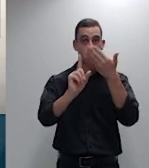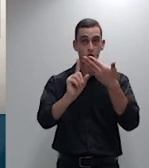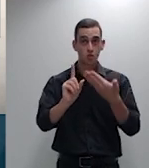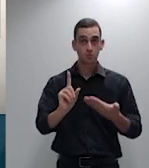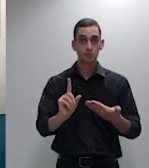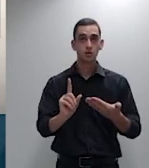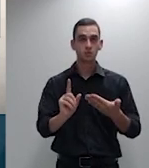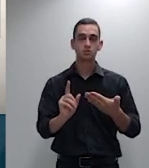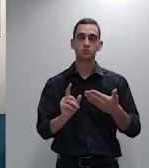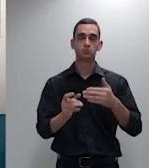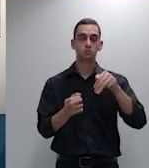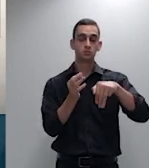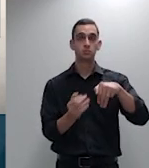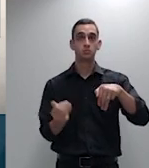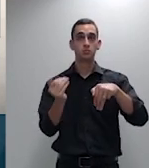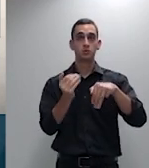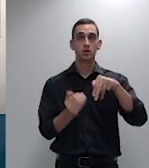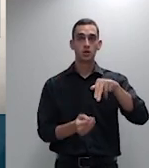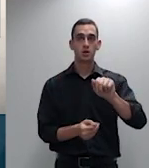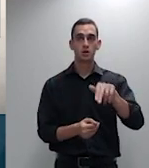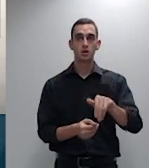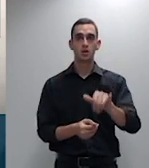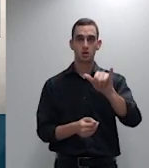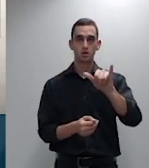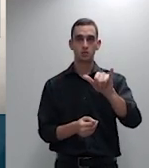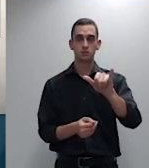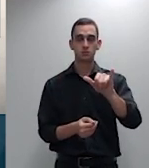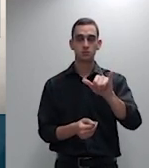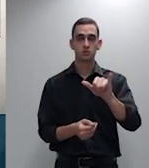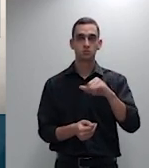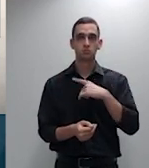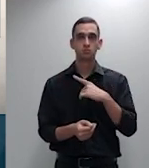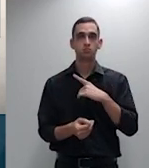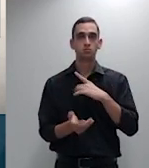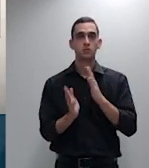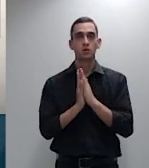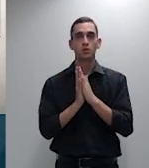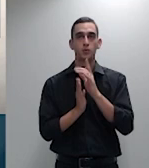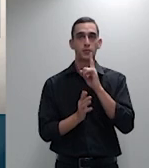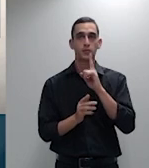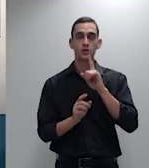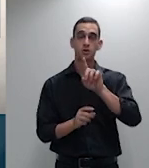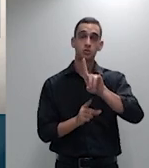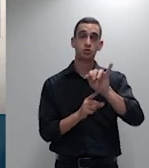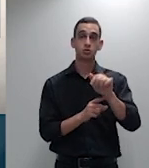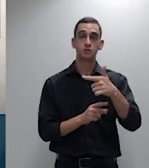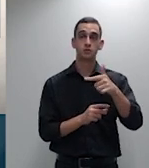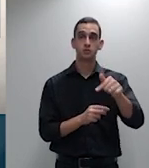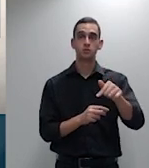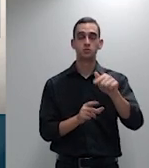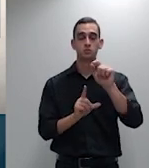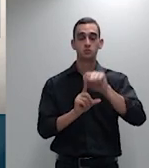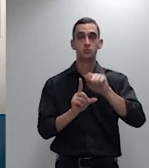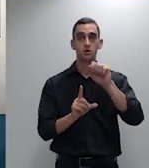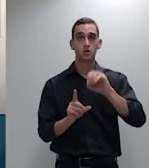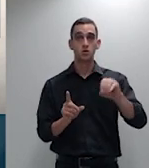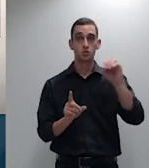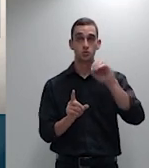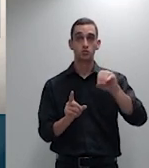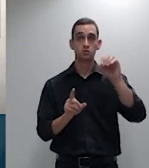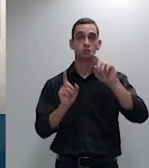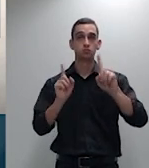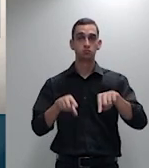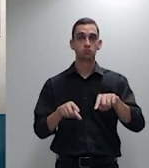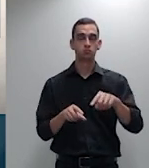por ocasião de seu duplo aniversário em 27 de outubro, de nascimento e também de posse como ministra do